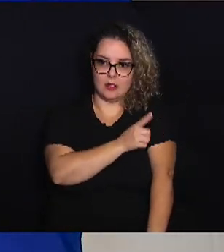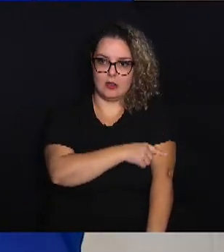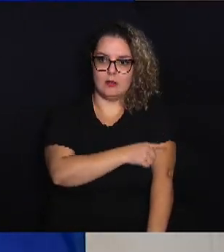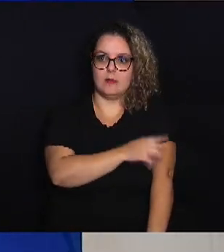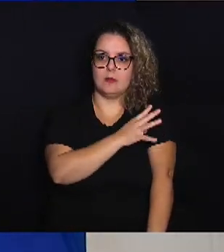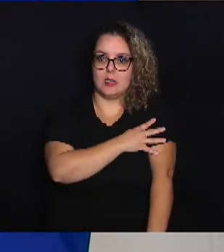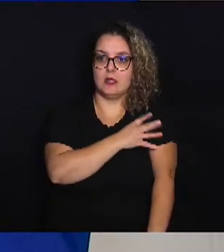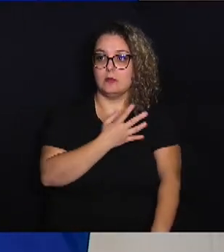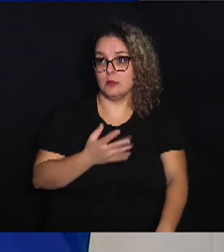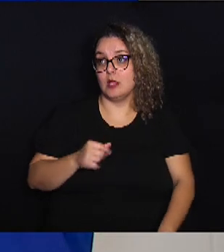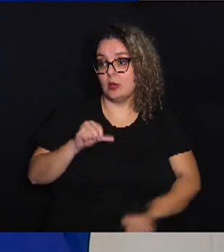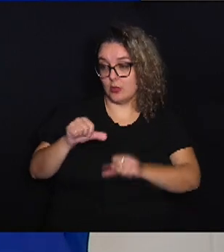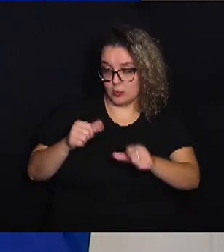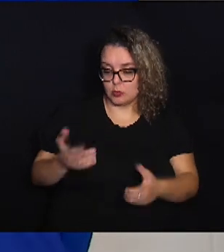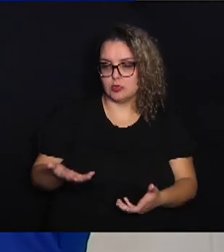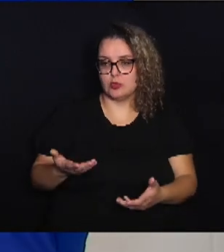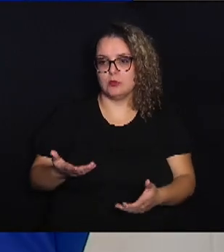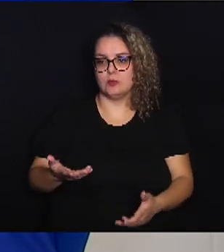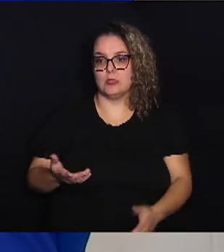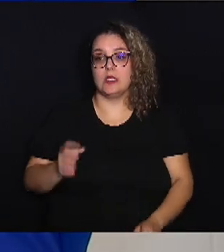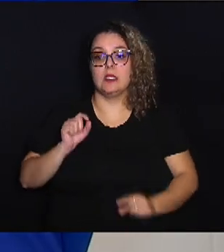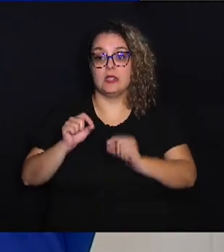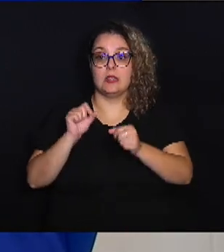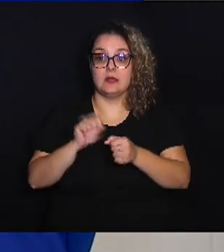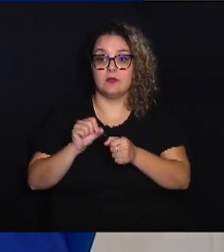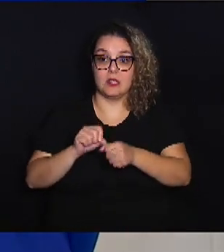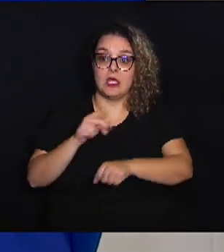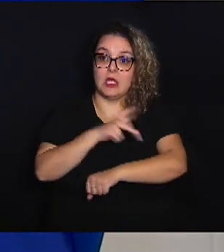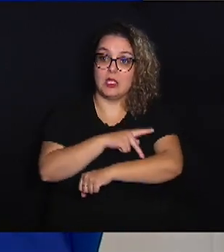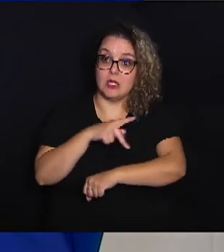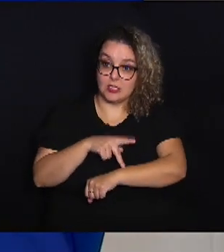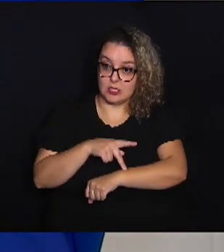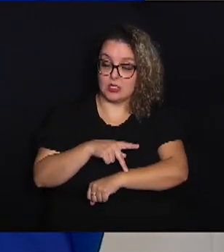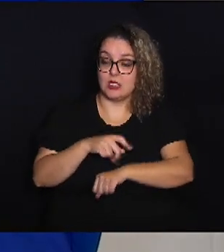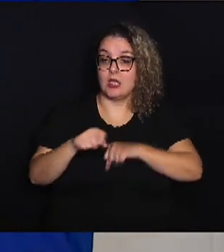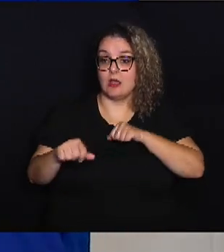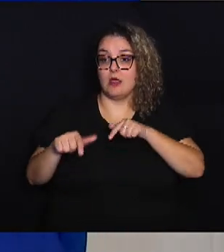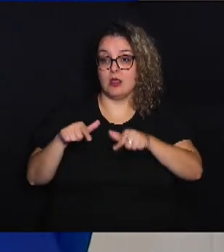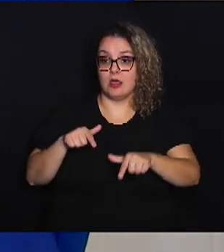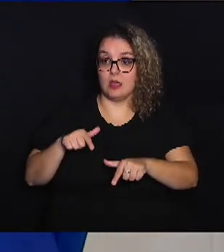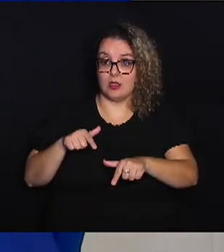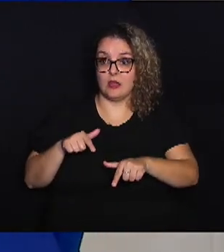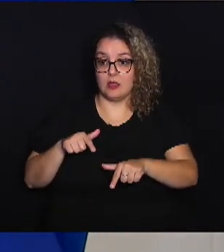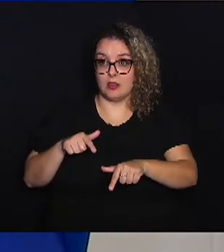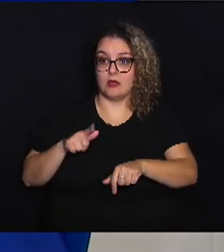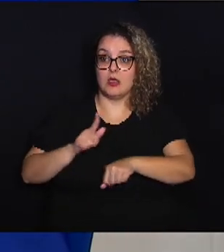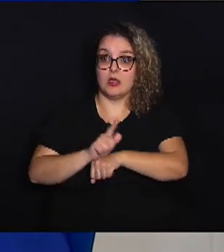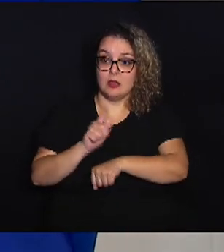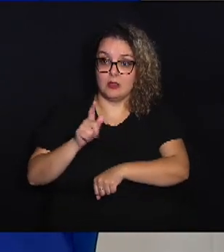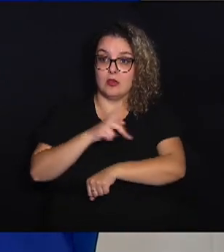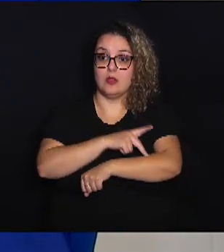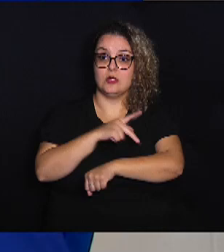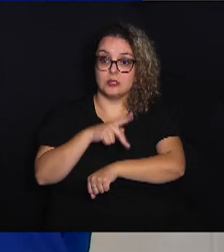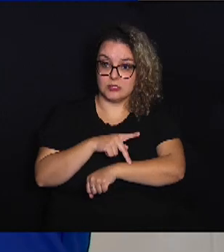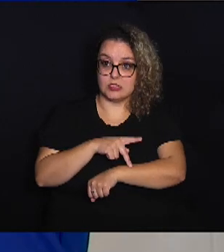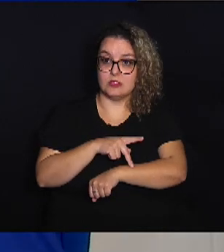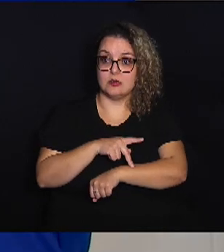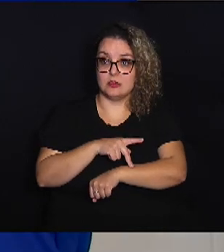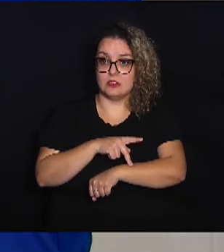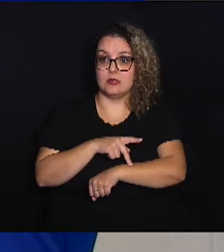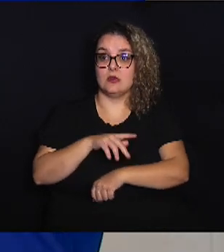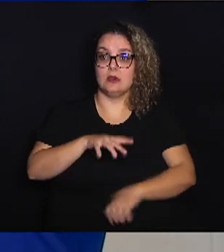quarta série. Então, quem faz pedagogia, quem é formado, quem é graduado em pedagogia,